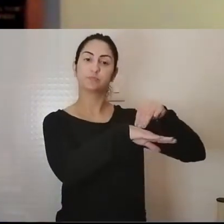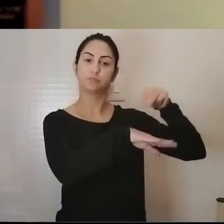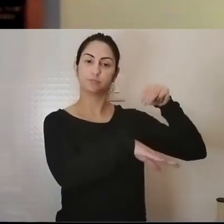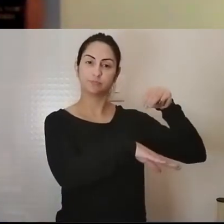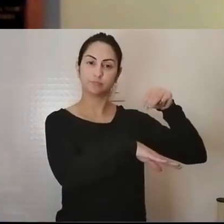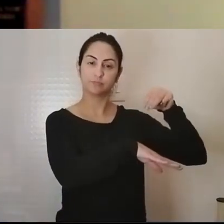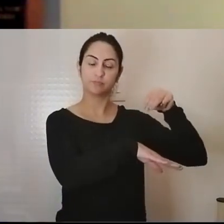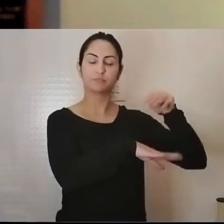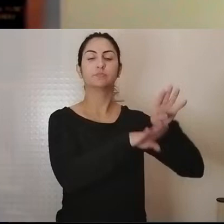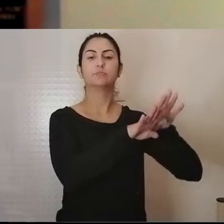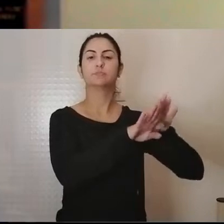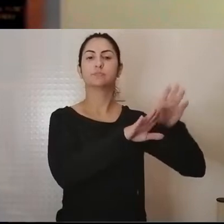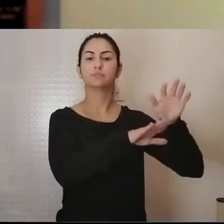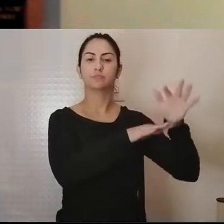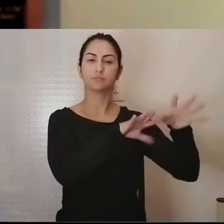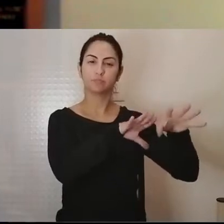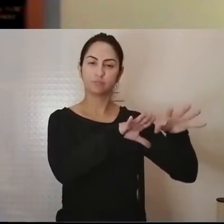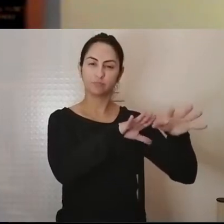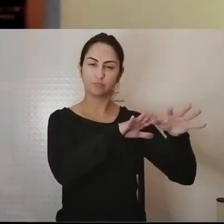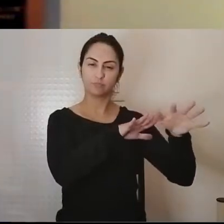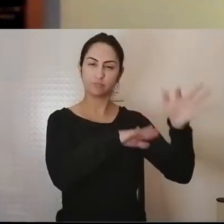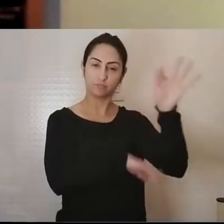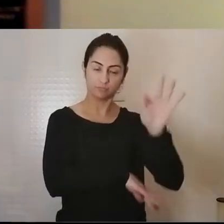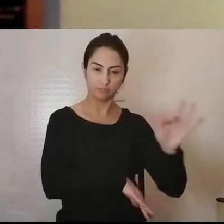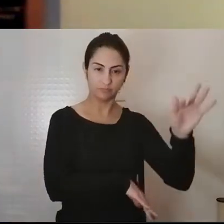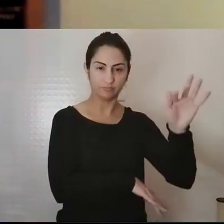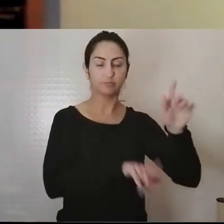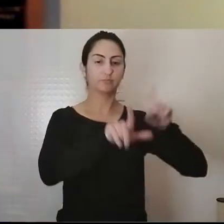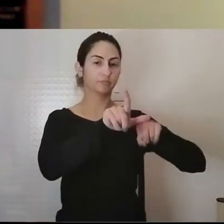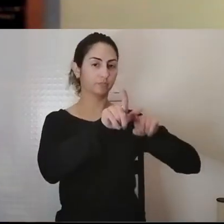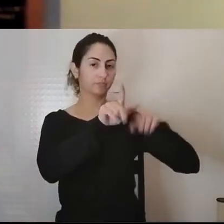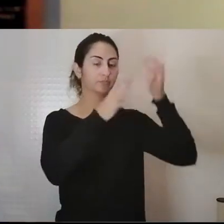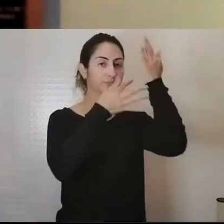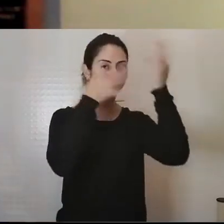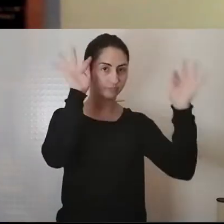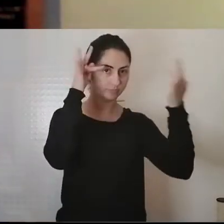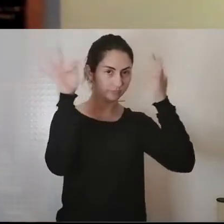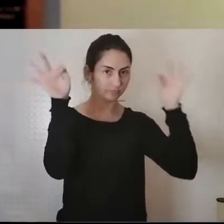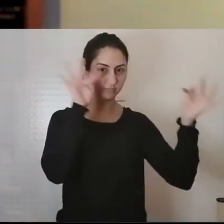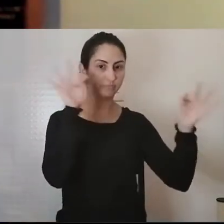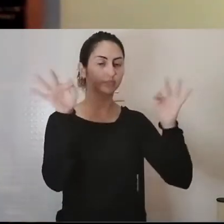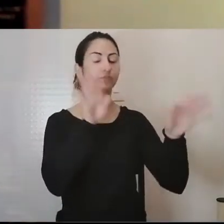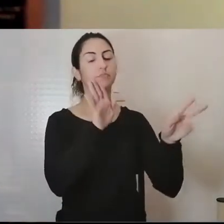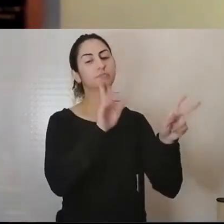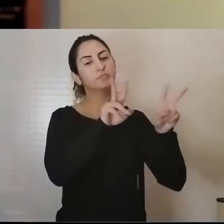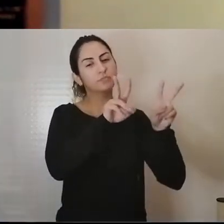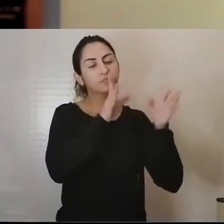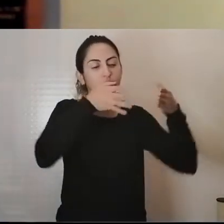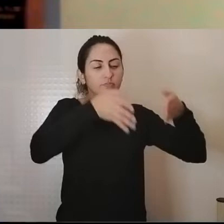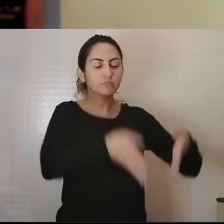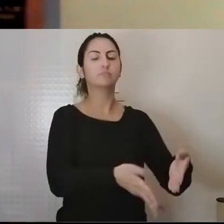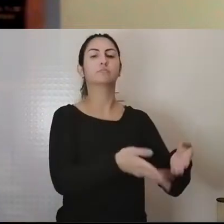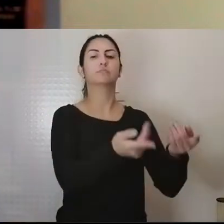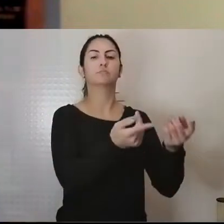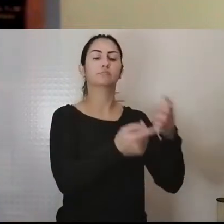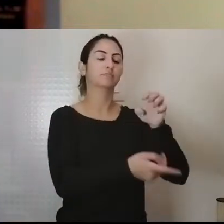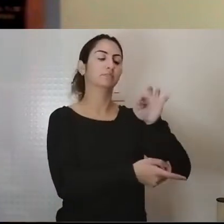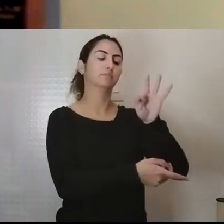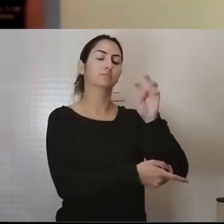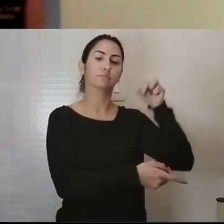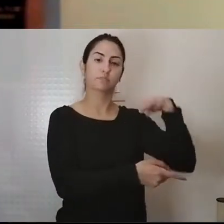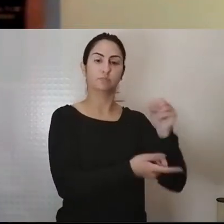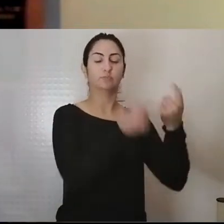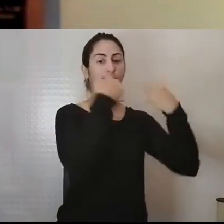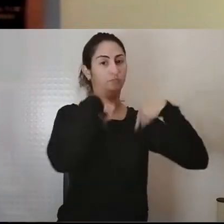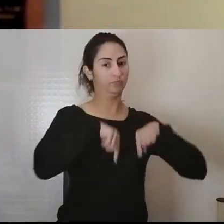licenciou em Letras e Filosofia com orientação etno-antropológica pela Universidade de